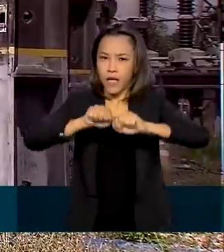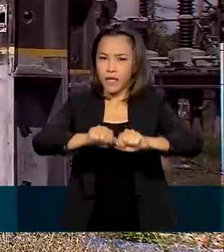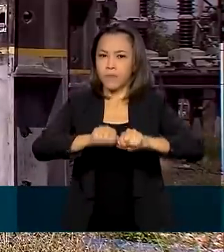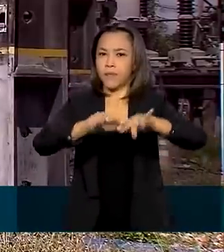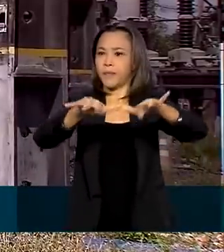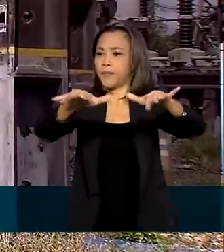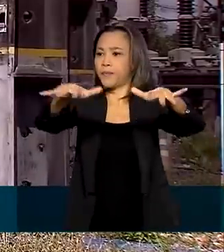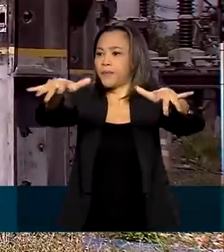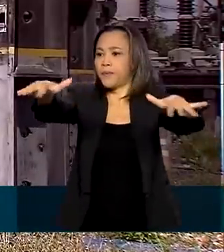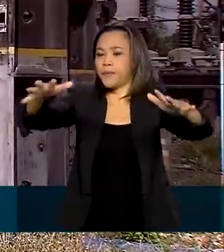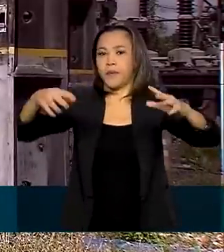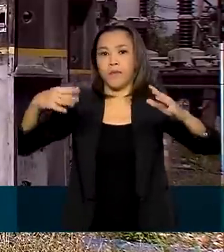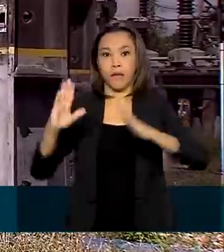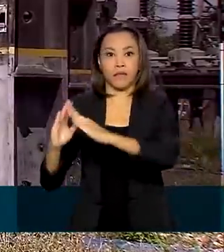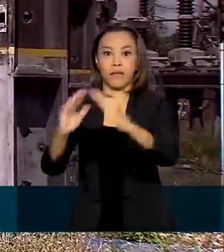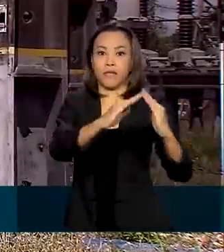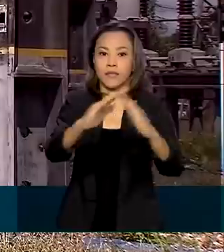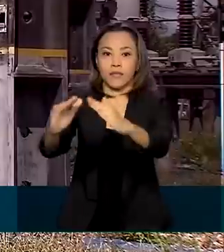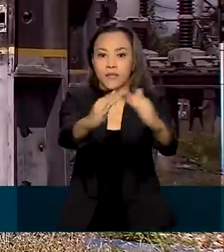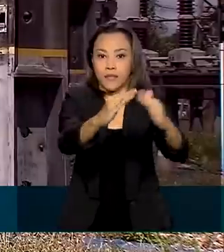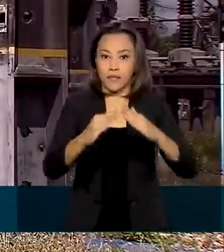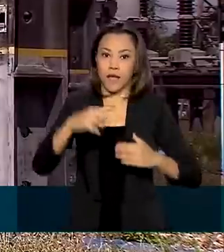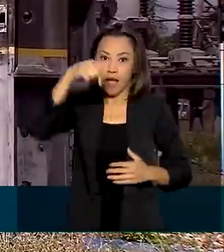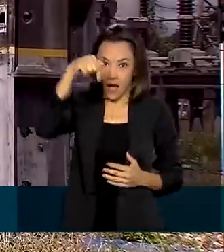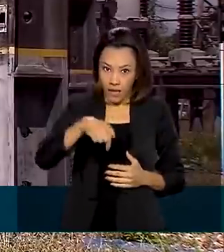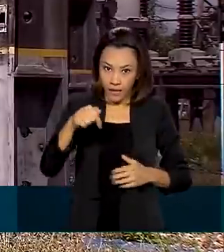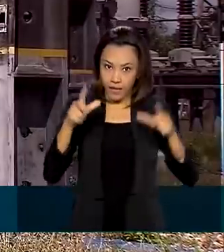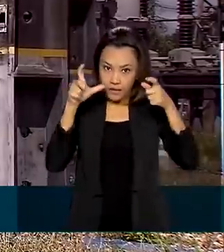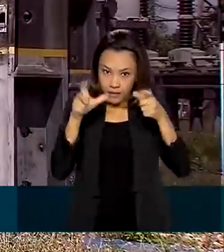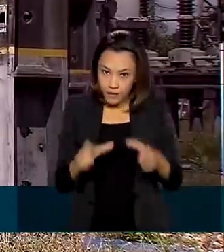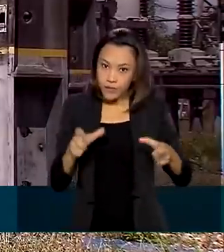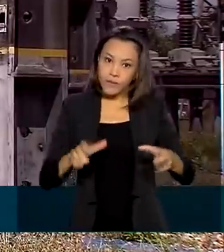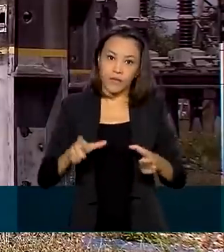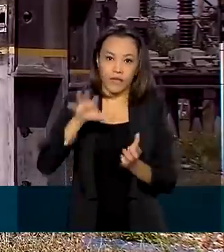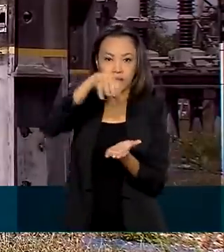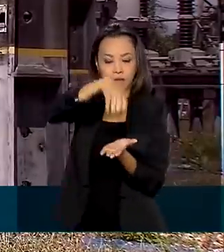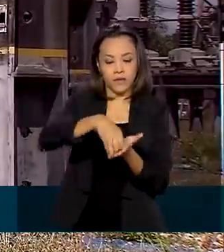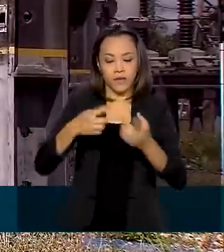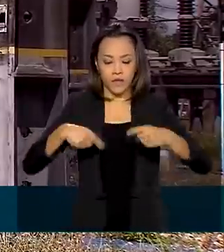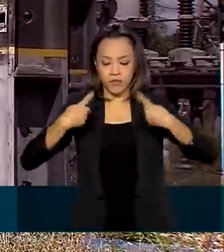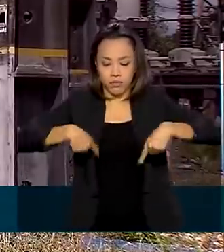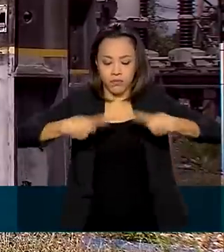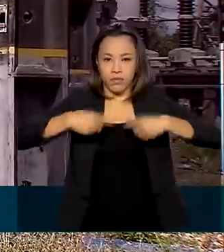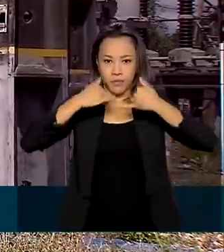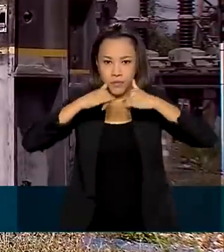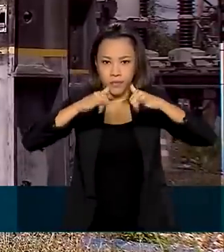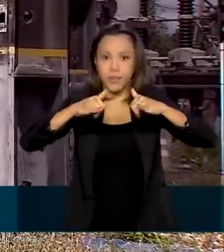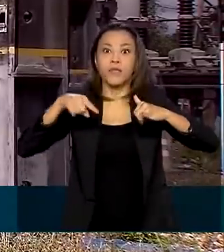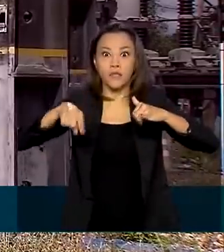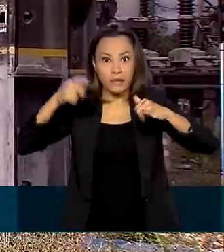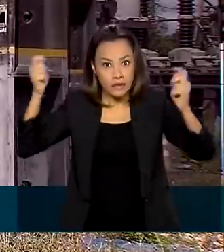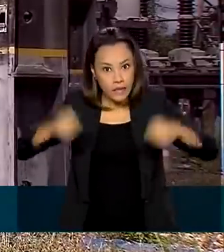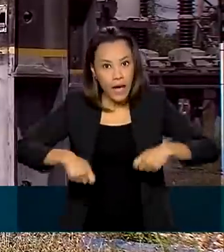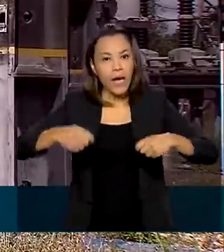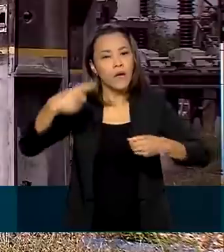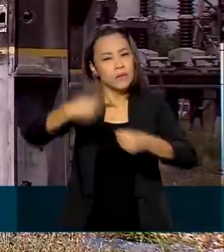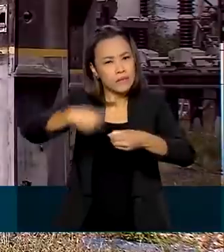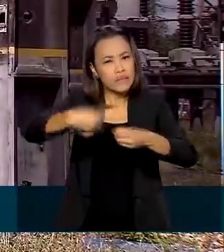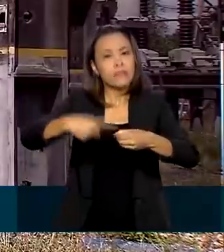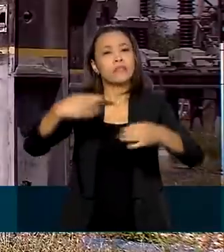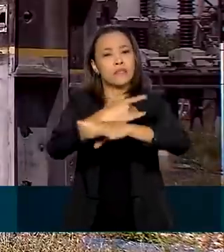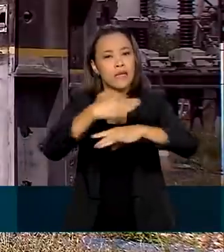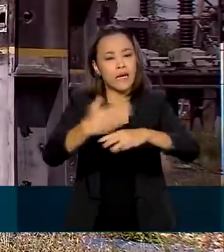sistema elétrico. A energia que será produzida nesta subestação é capaz de atender uma cidade com cerca de